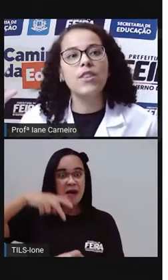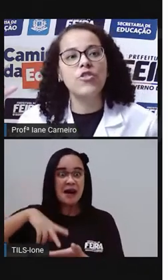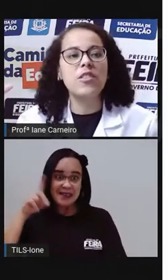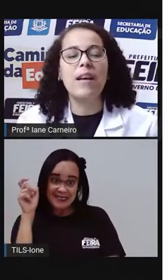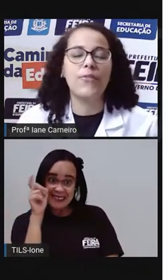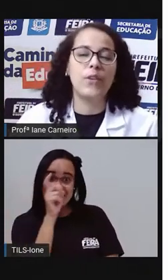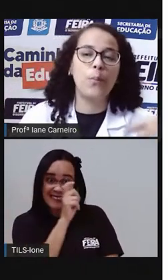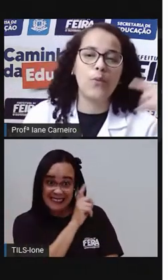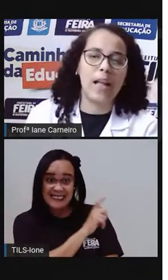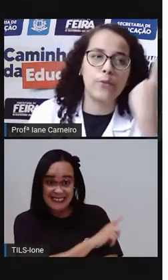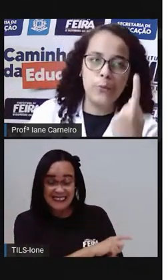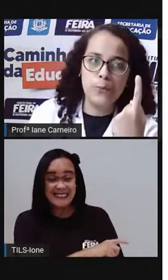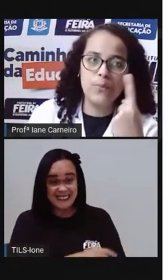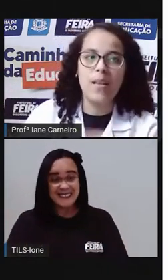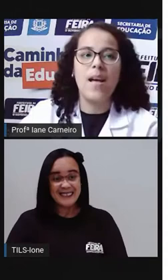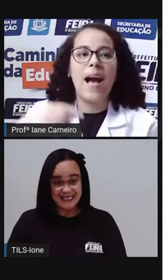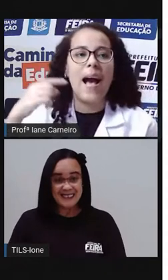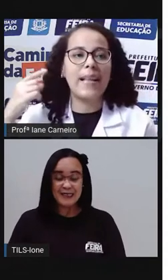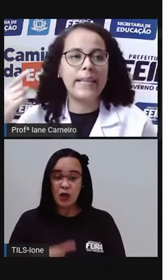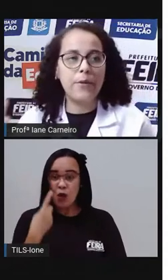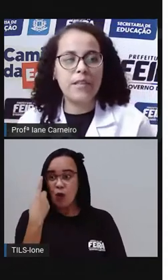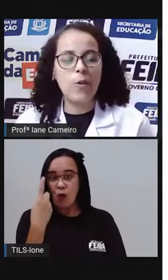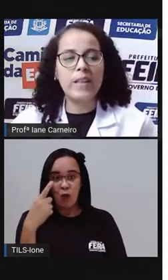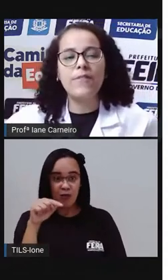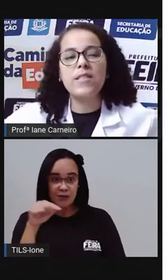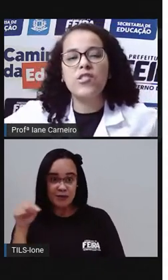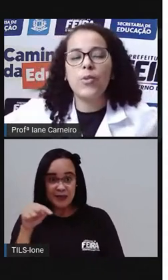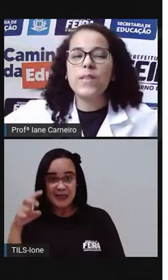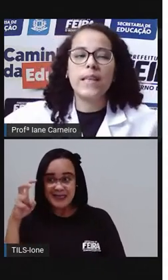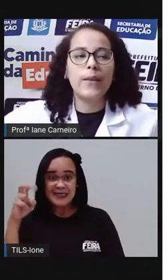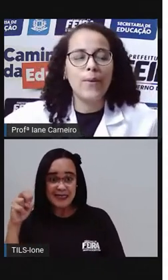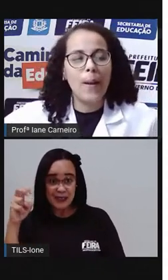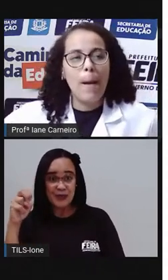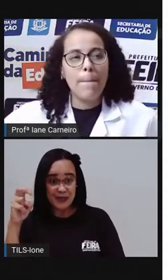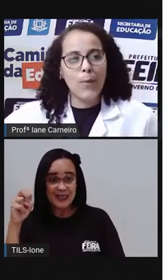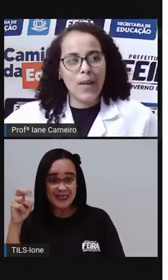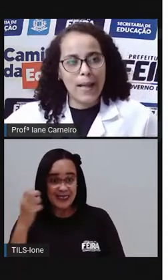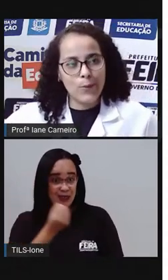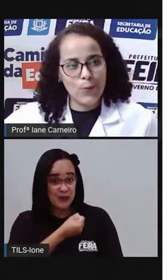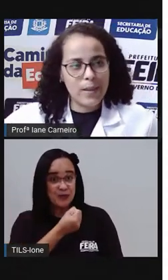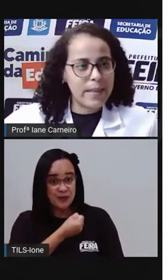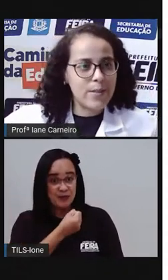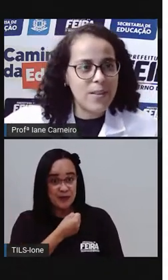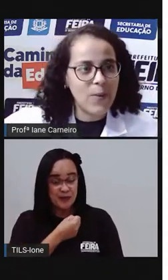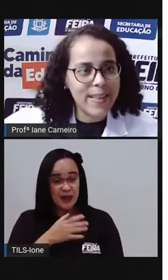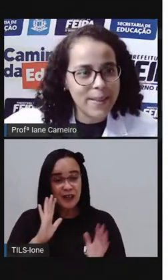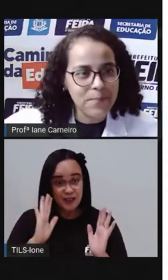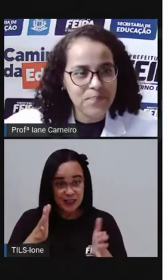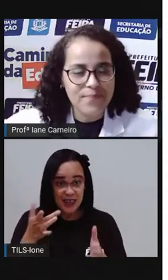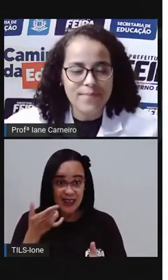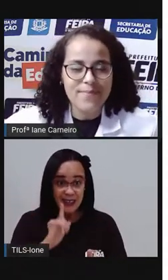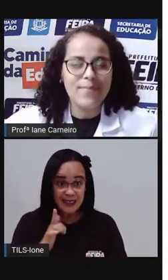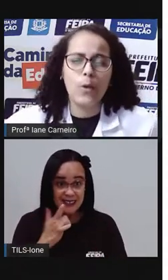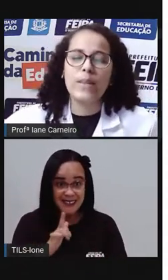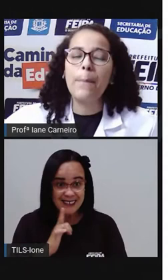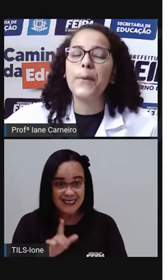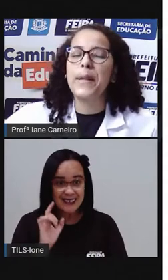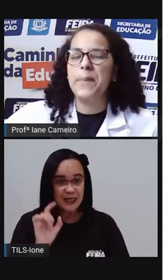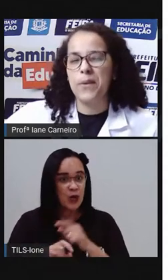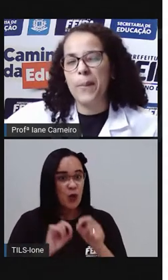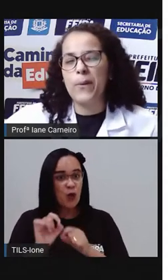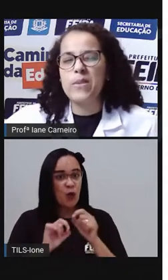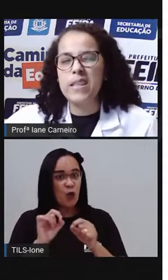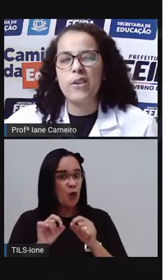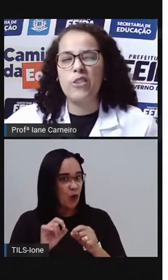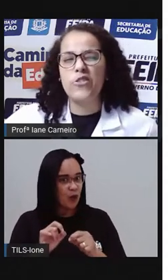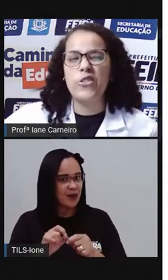grande desafio pular do 1 até o 50. Você já conseguiu pular do 1 até o 50? Quando a pró era